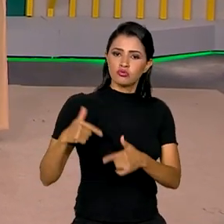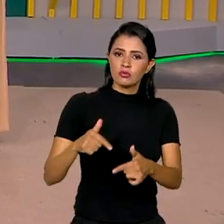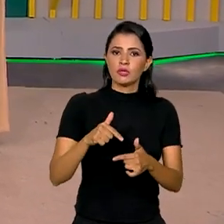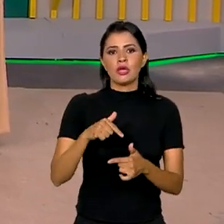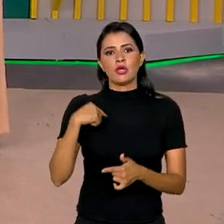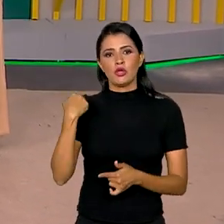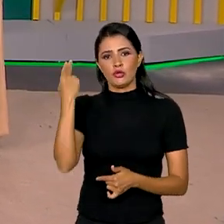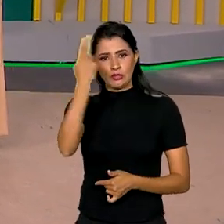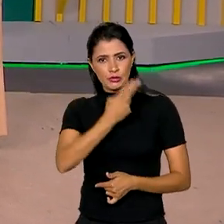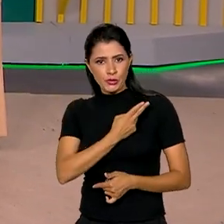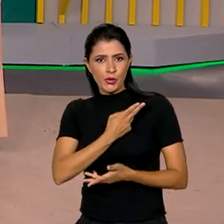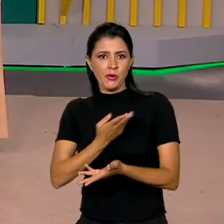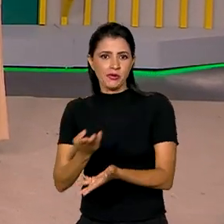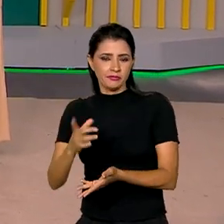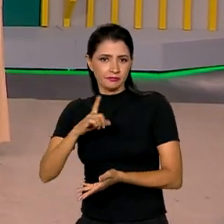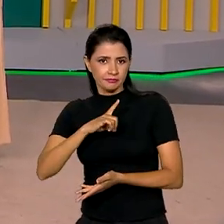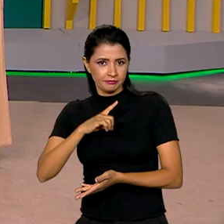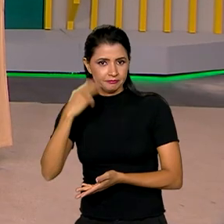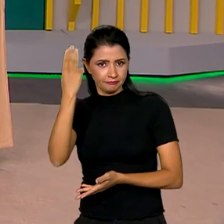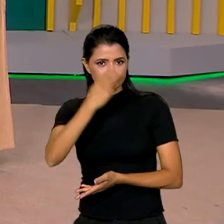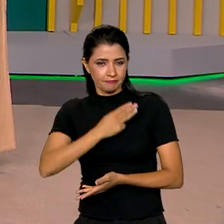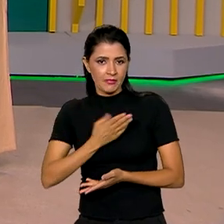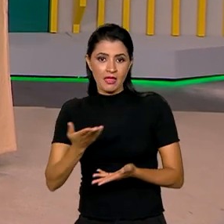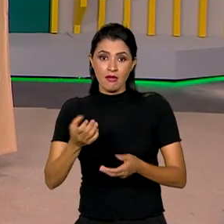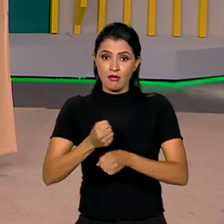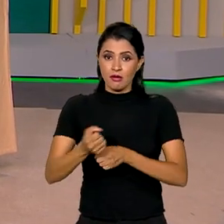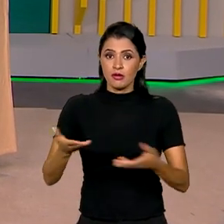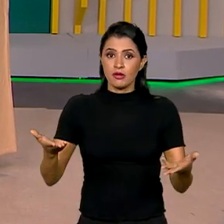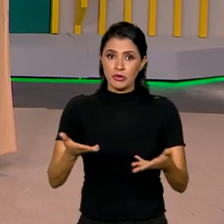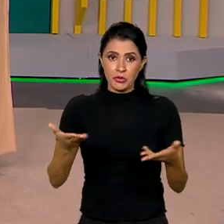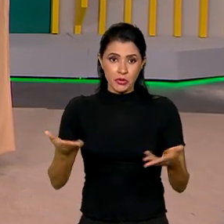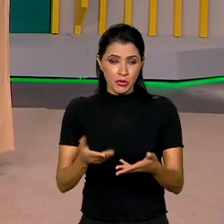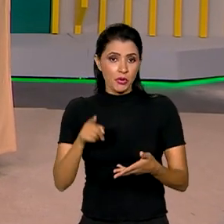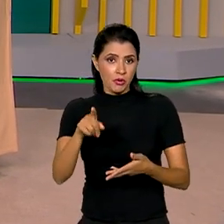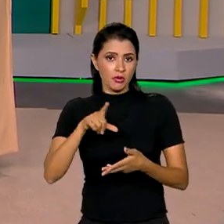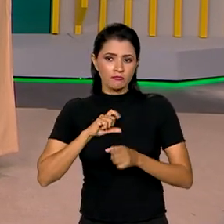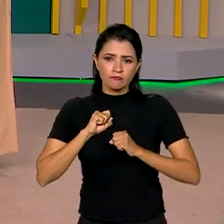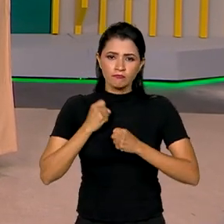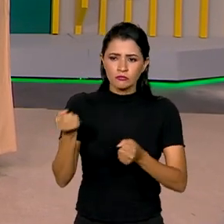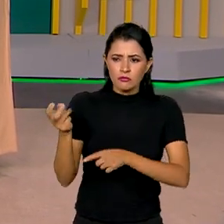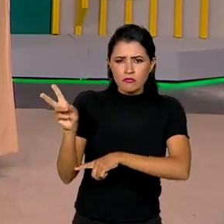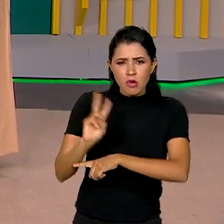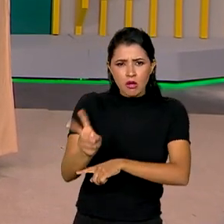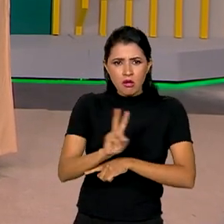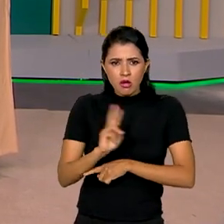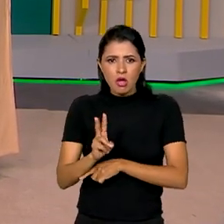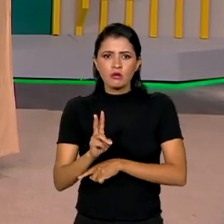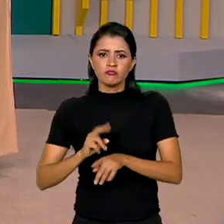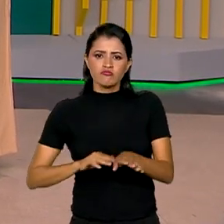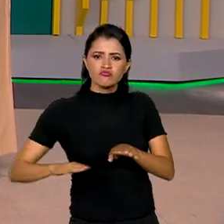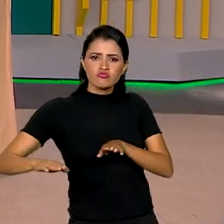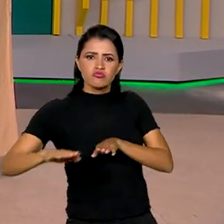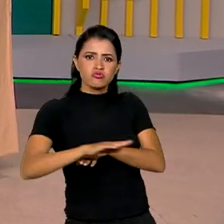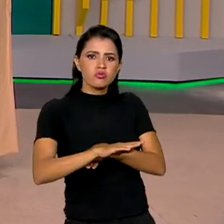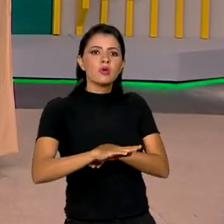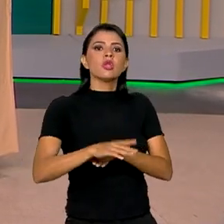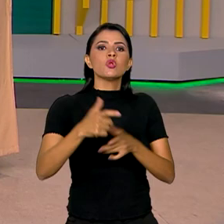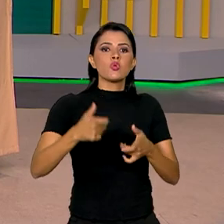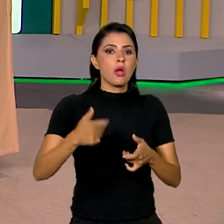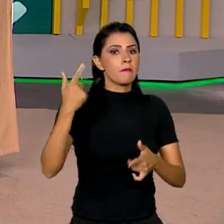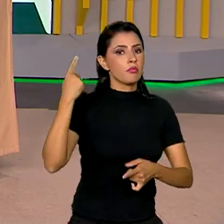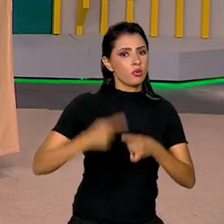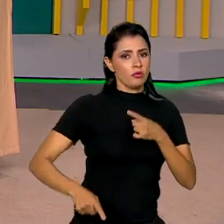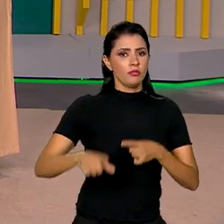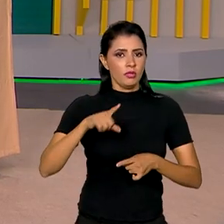Nossa Senhora Aparecida. É isso mesmo, e para este ano, Ana, o reforço será na fiscalização de ultrapassagens em locais proibidos